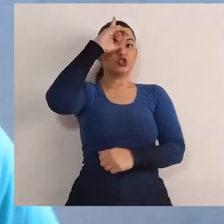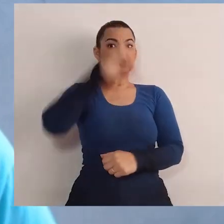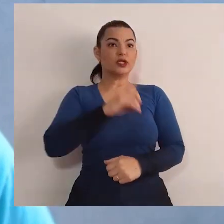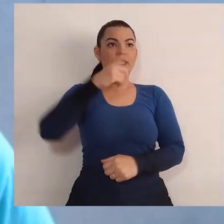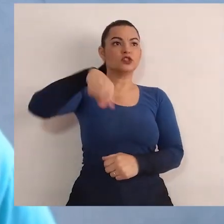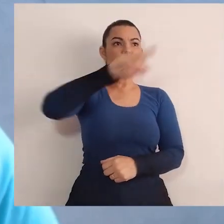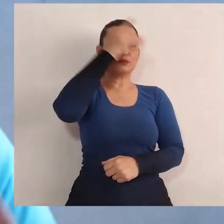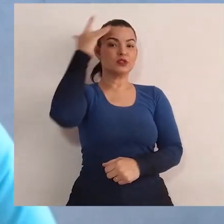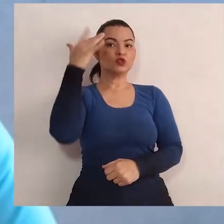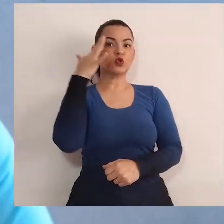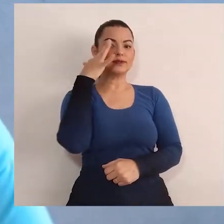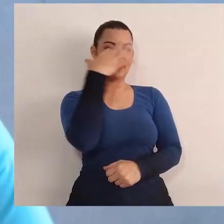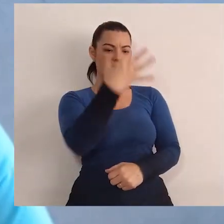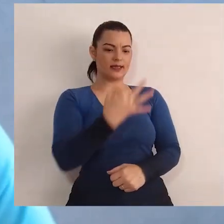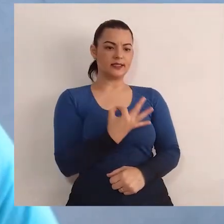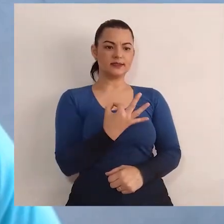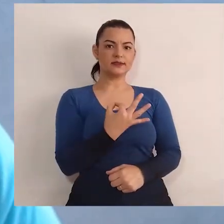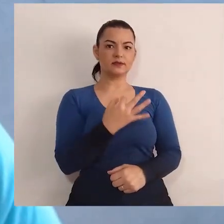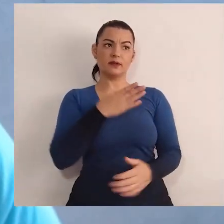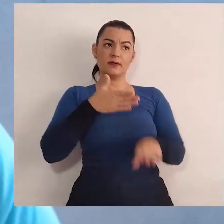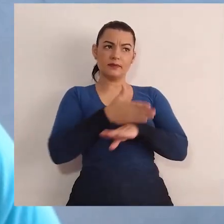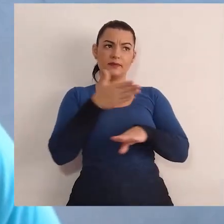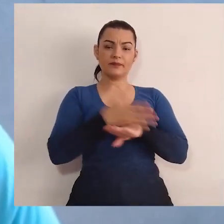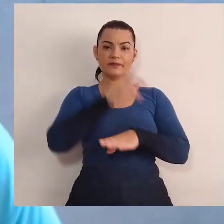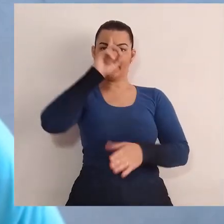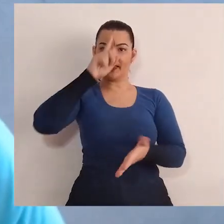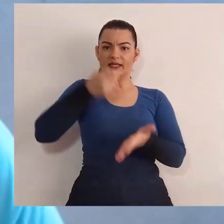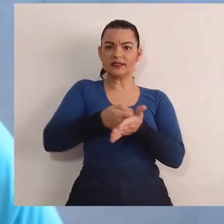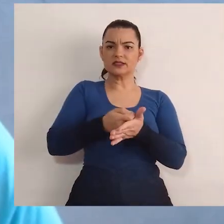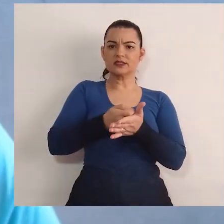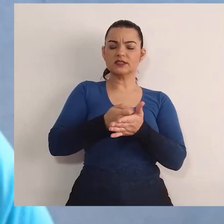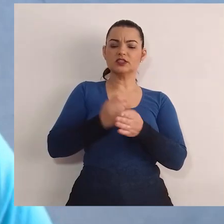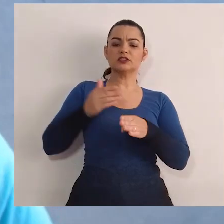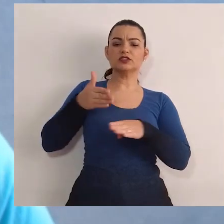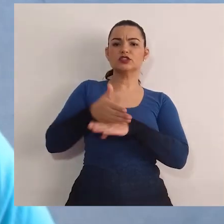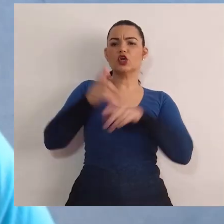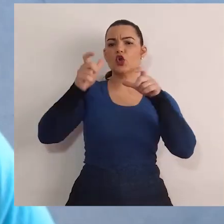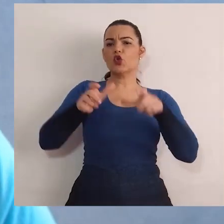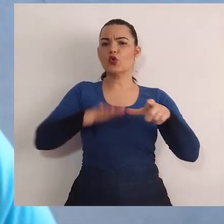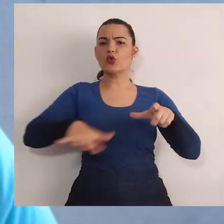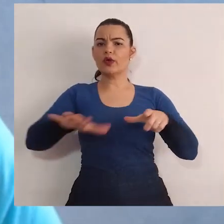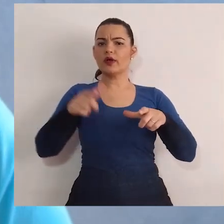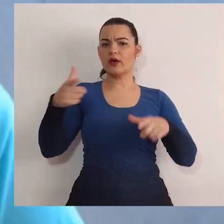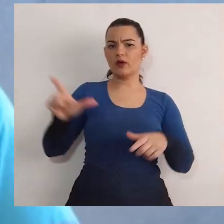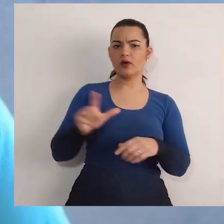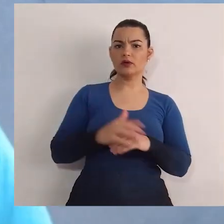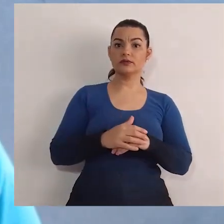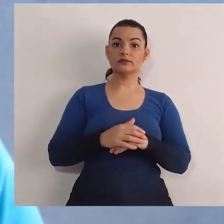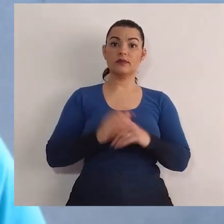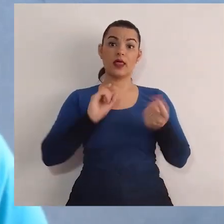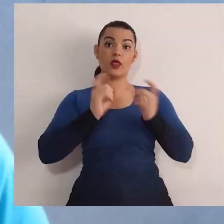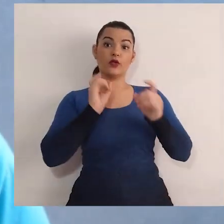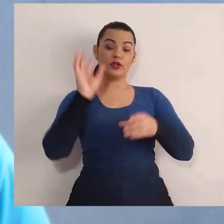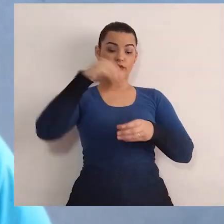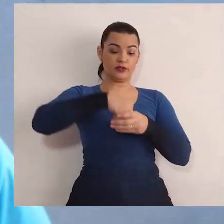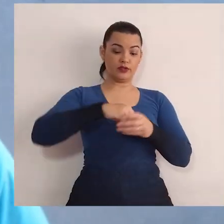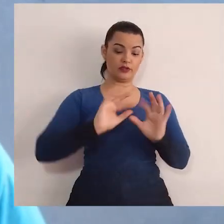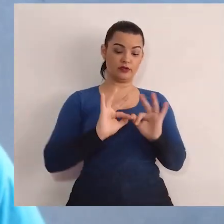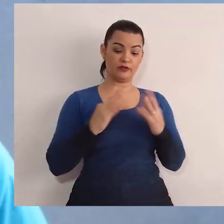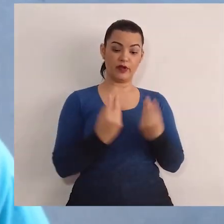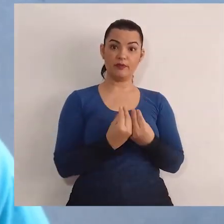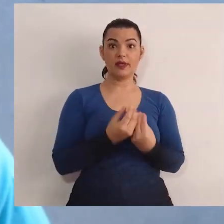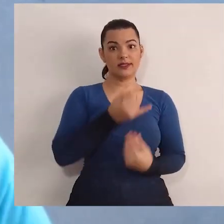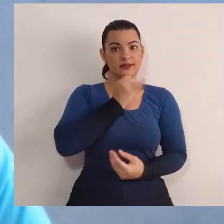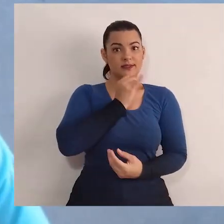sermos ouvidos e participar das decisões em outros espaços? Uma reunião de família, por